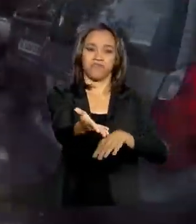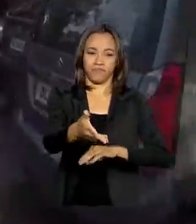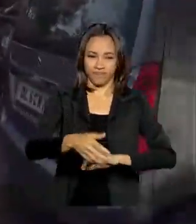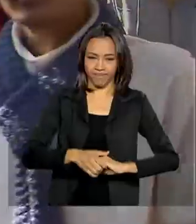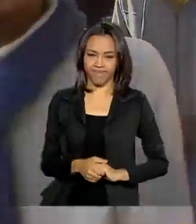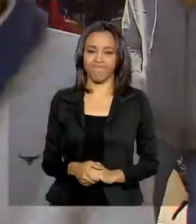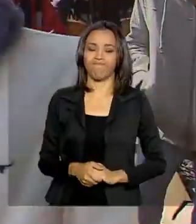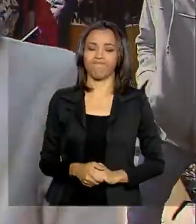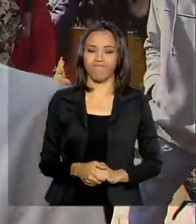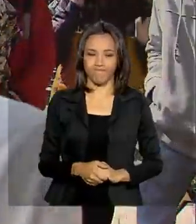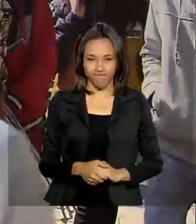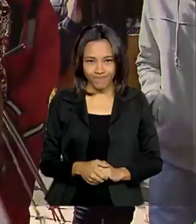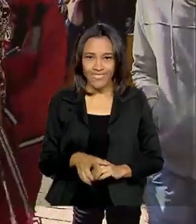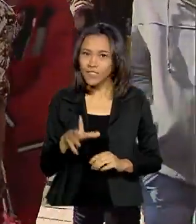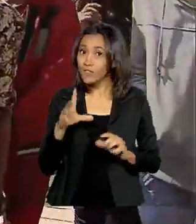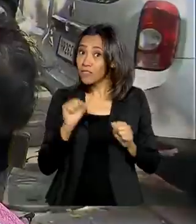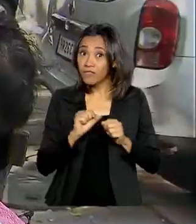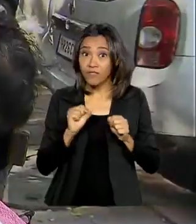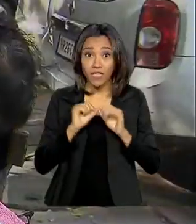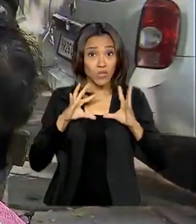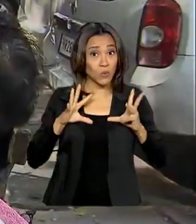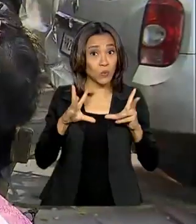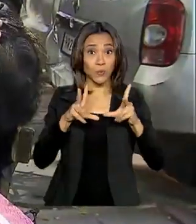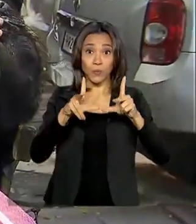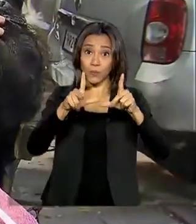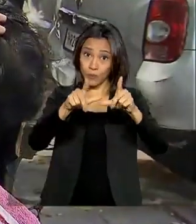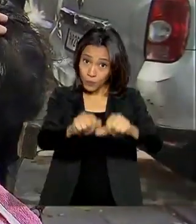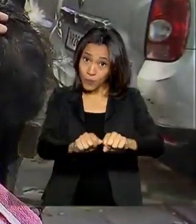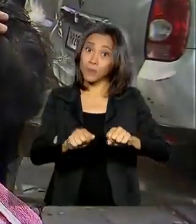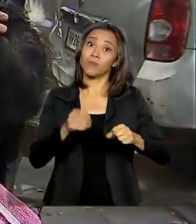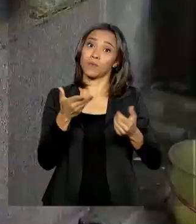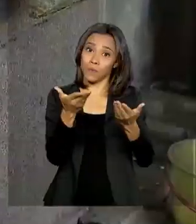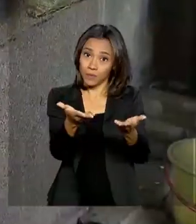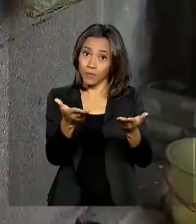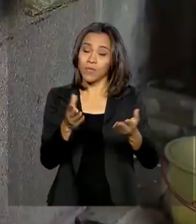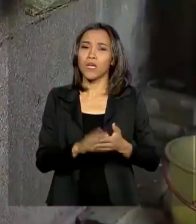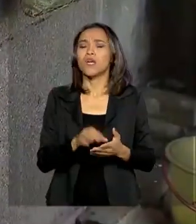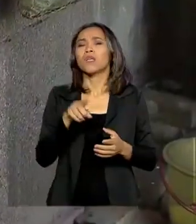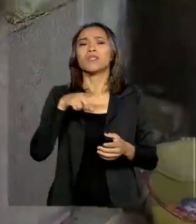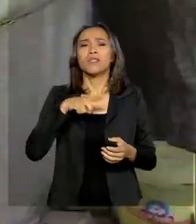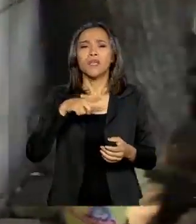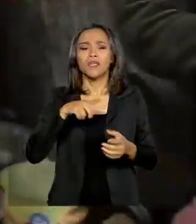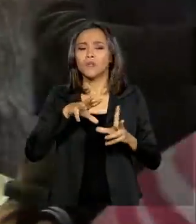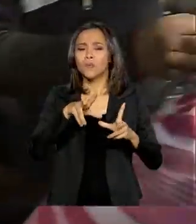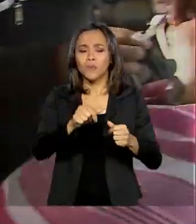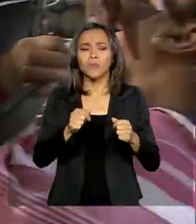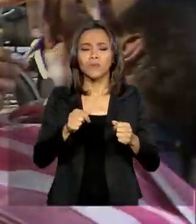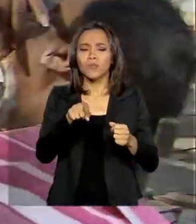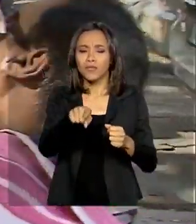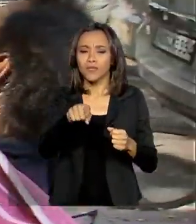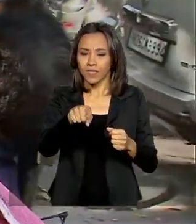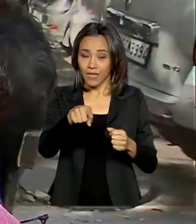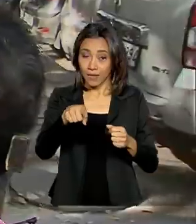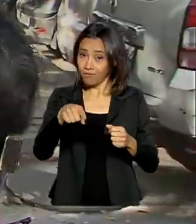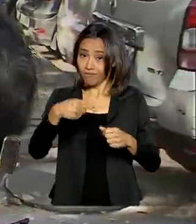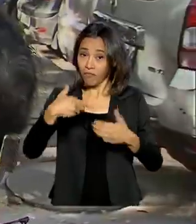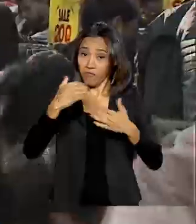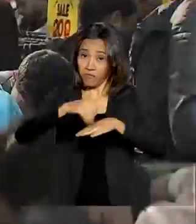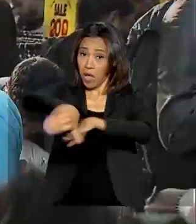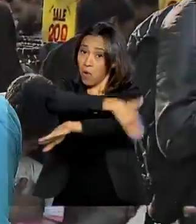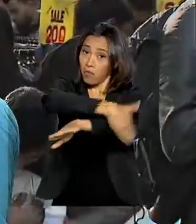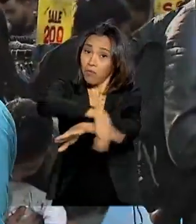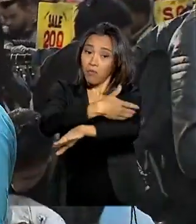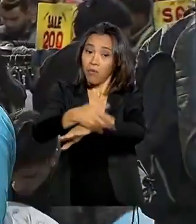E nelas se faz de tudo, até a barba. Com os instrumentos, todos assim, na mureta da calçada.